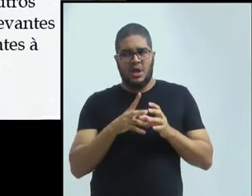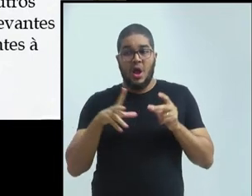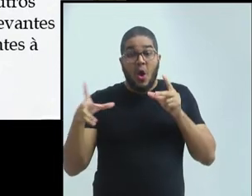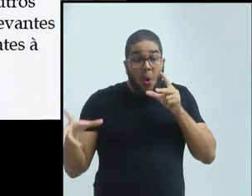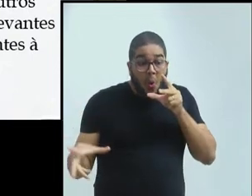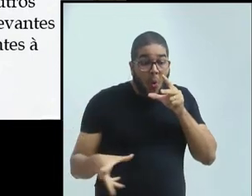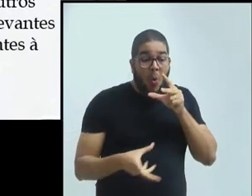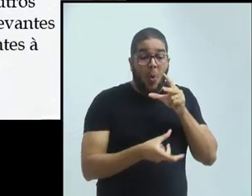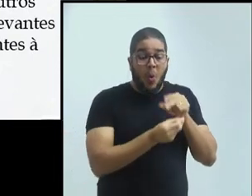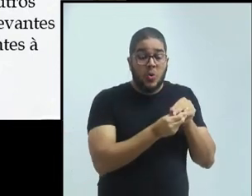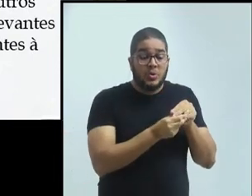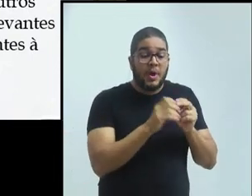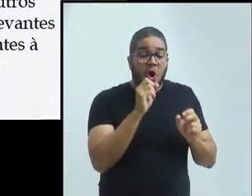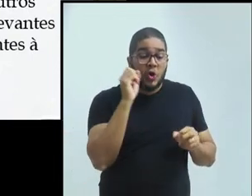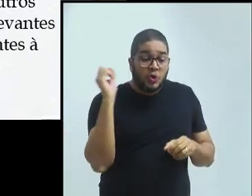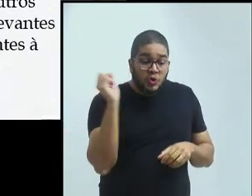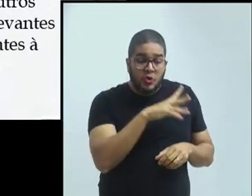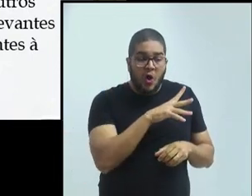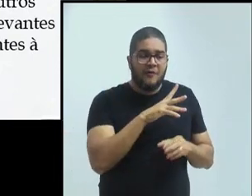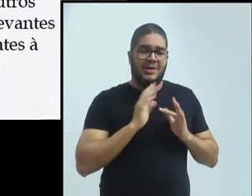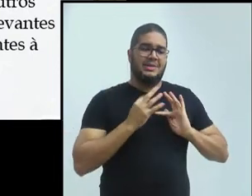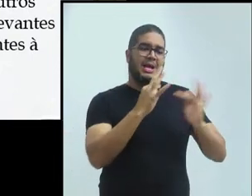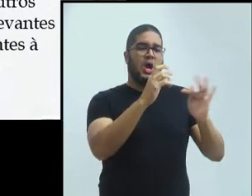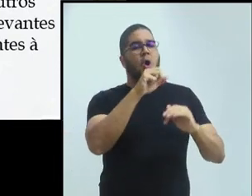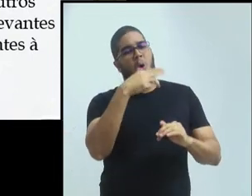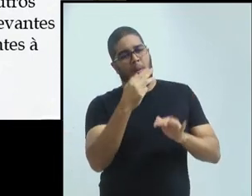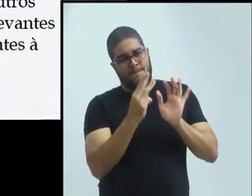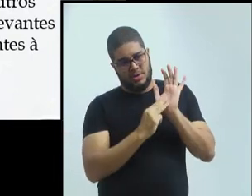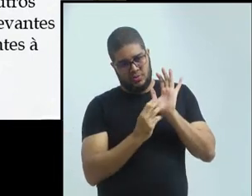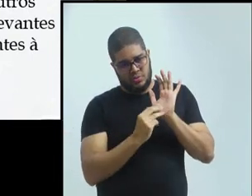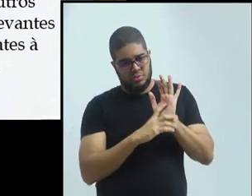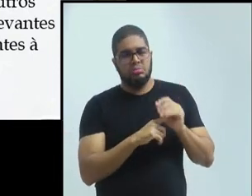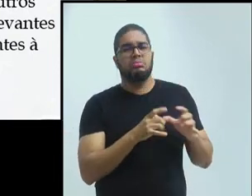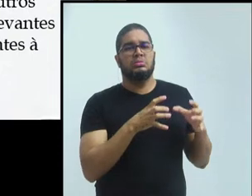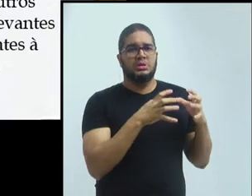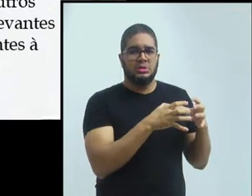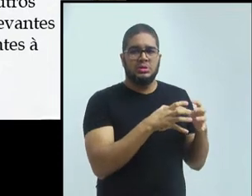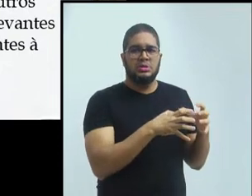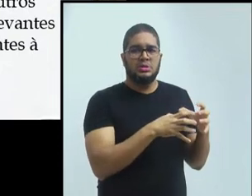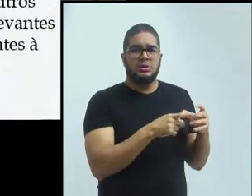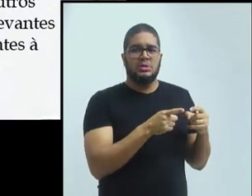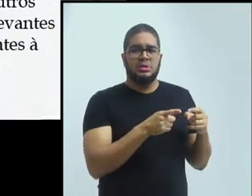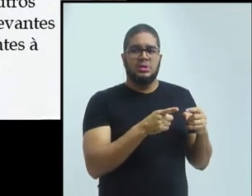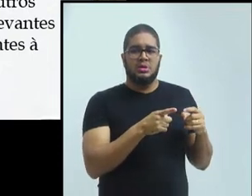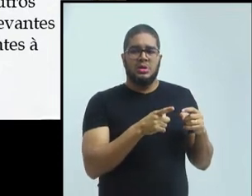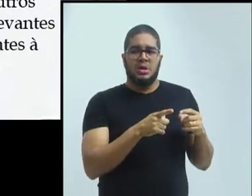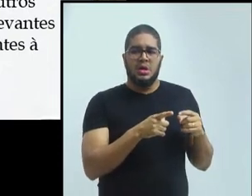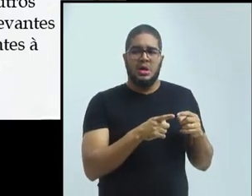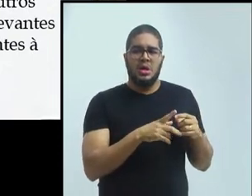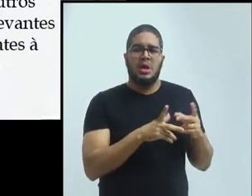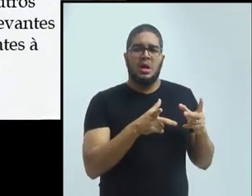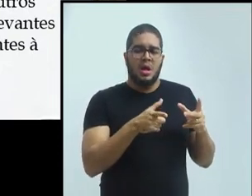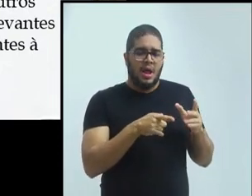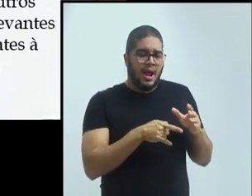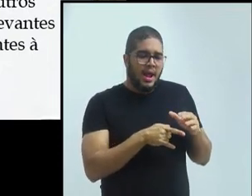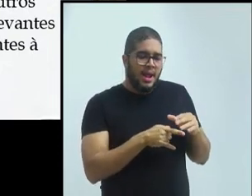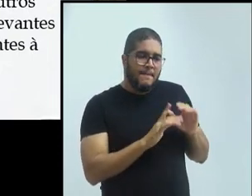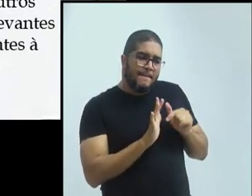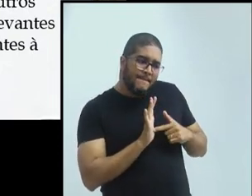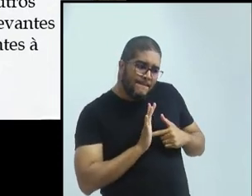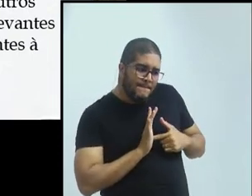tecnologias e metodologias e colaboração com curadorias, mostras e exposições com